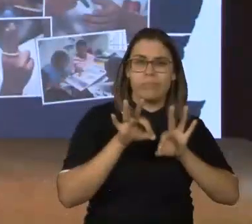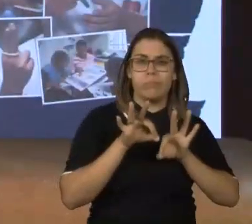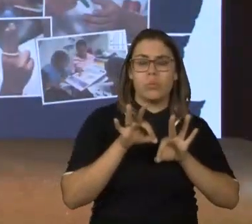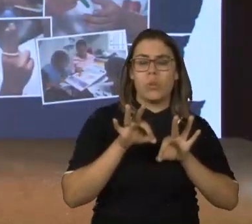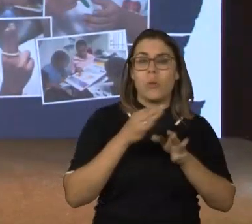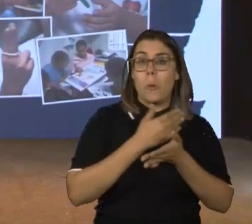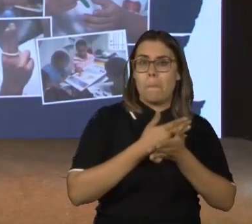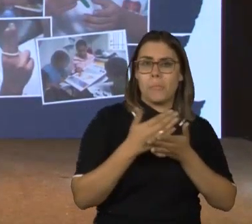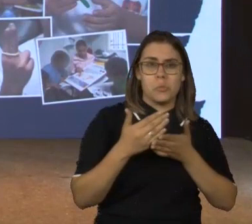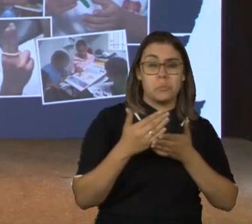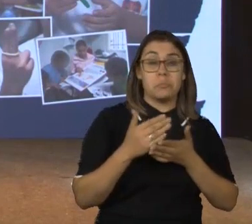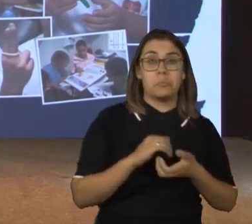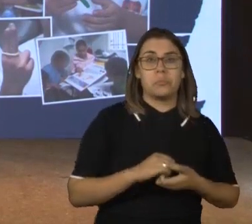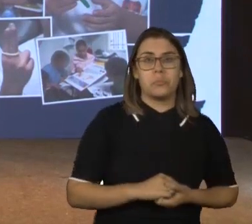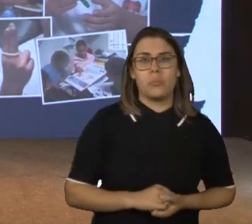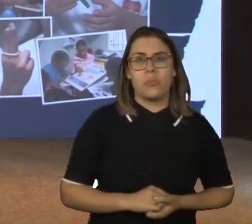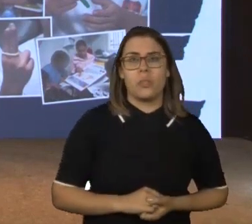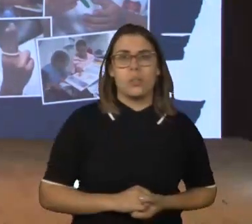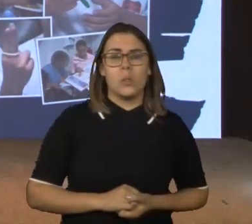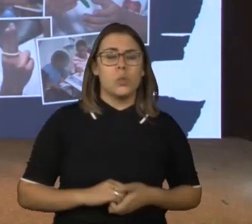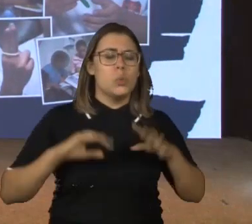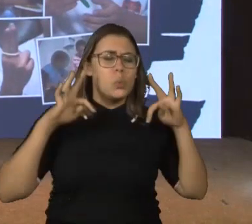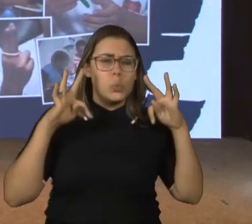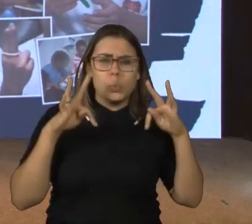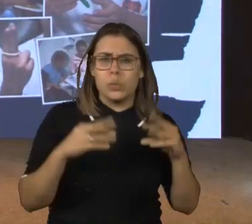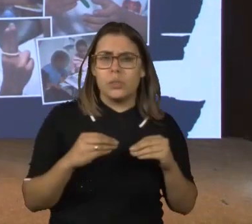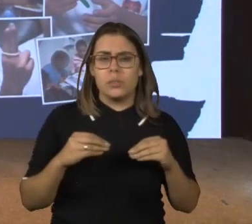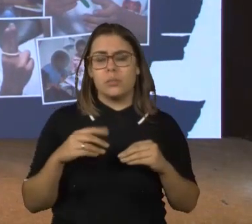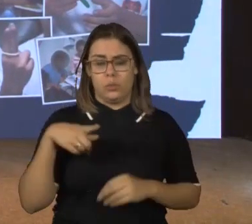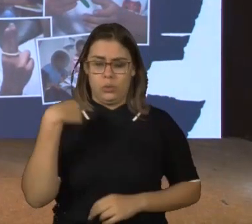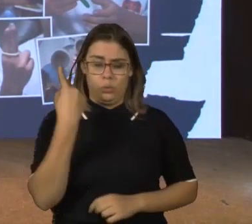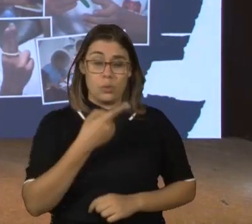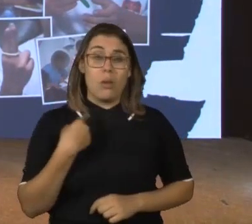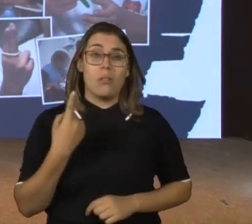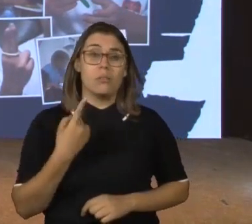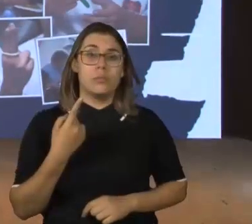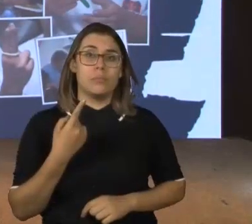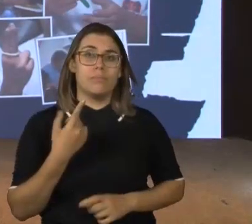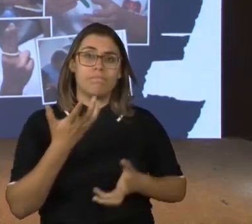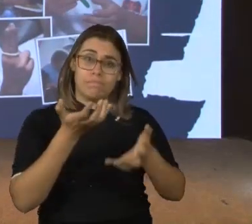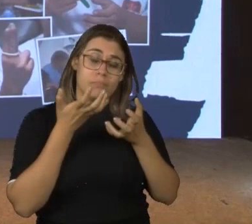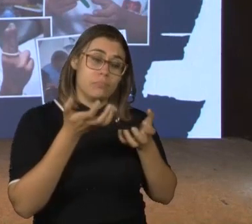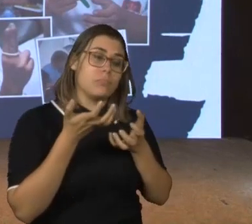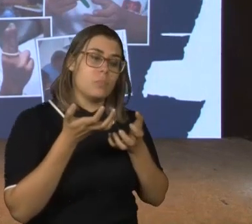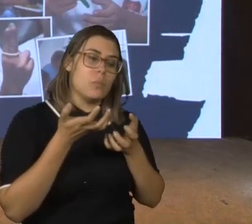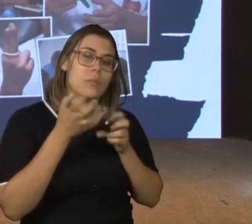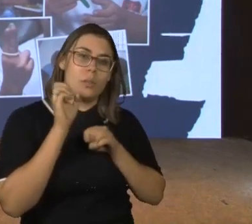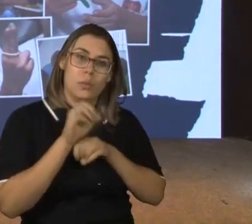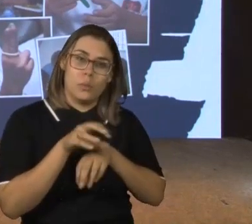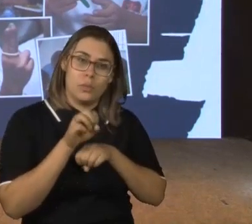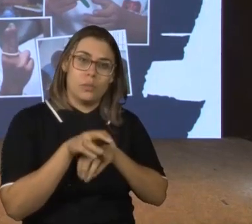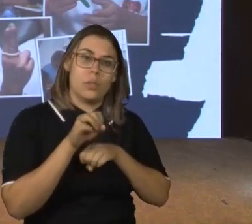luva para nós e ele contempla tudo o que nós, o que propomos numa educação